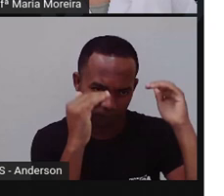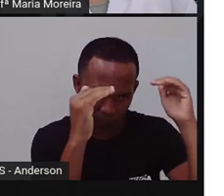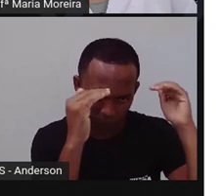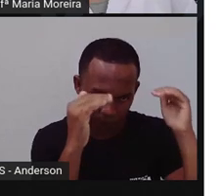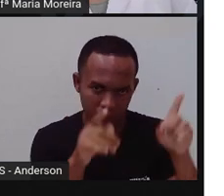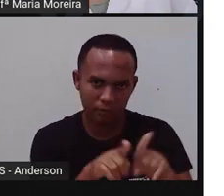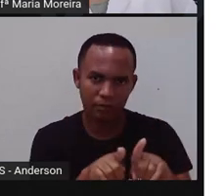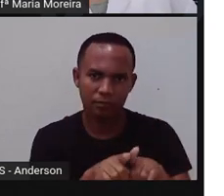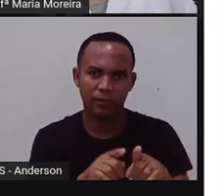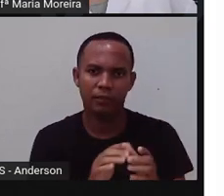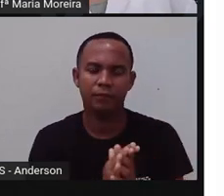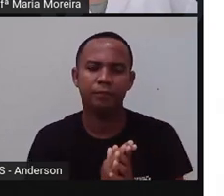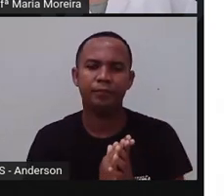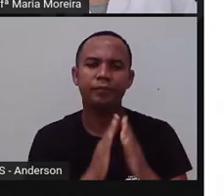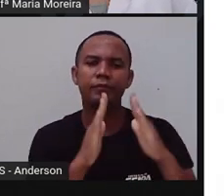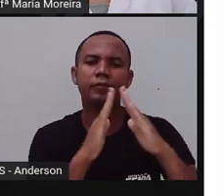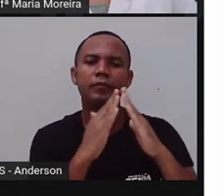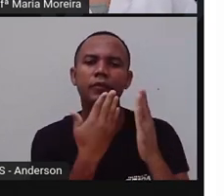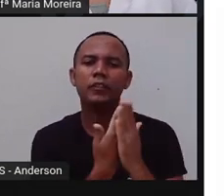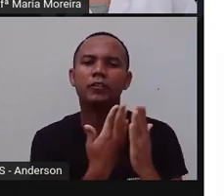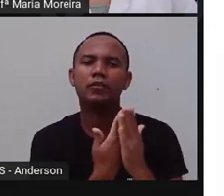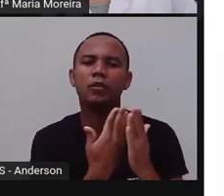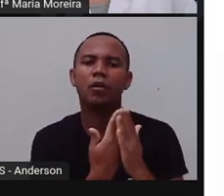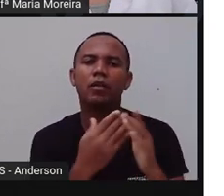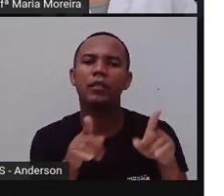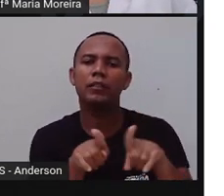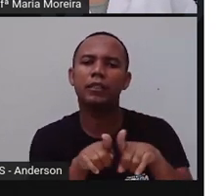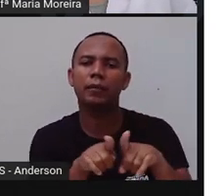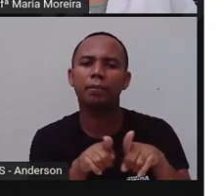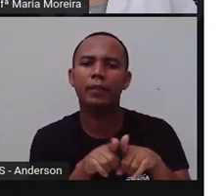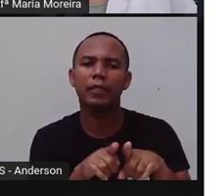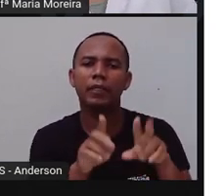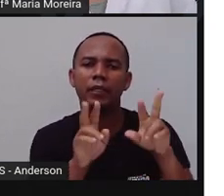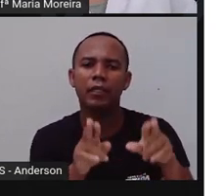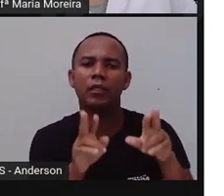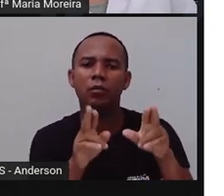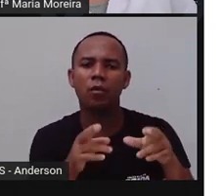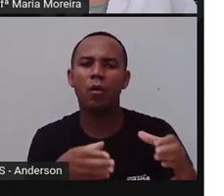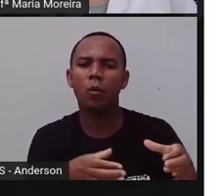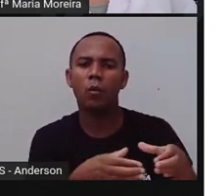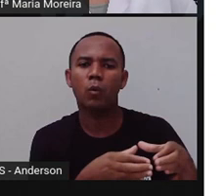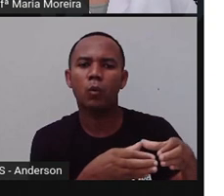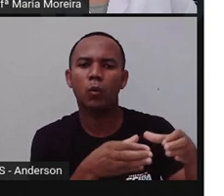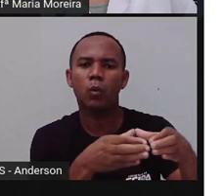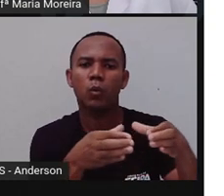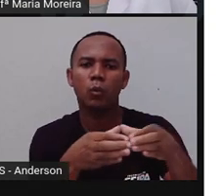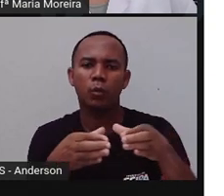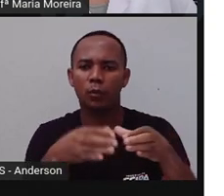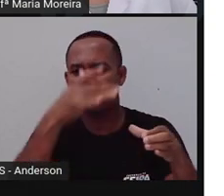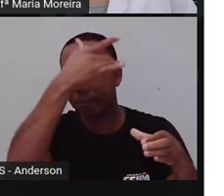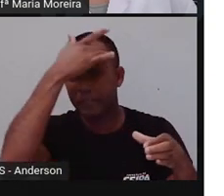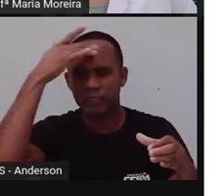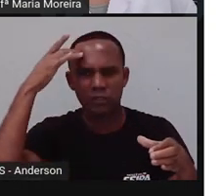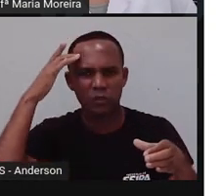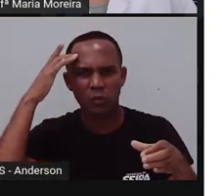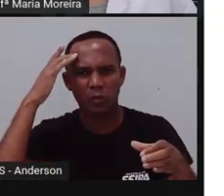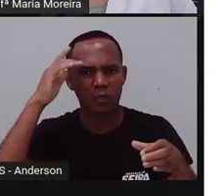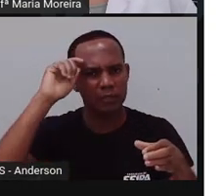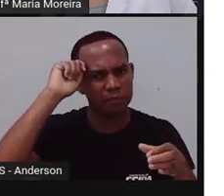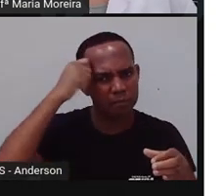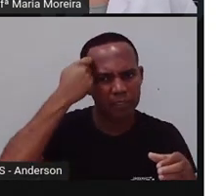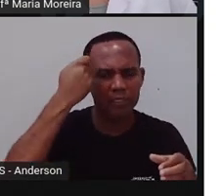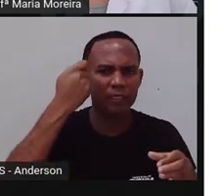Bom, a escola é também como uma pequena comunidade, né? Tem gente de todas as raças, idades,